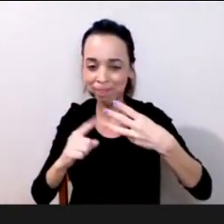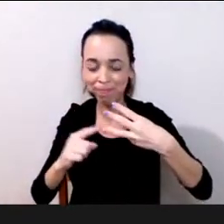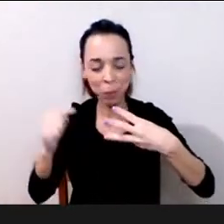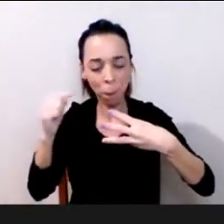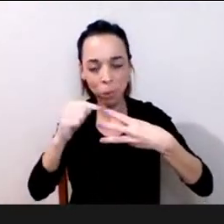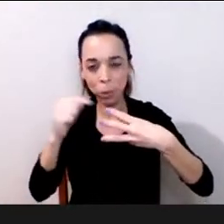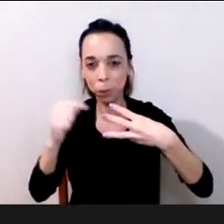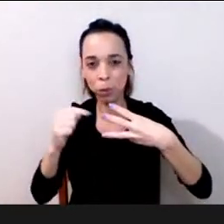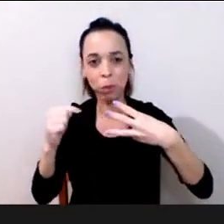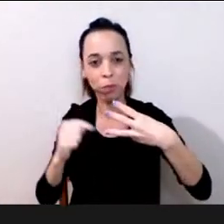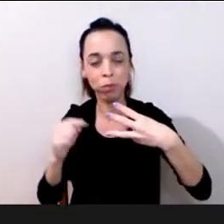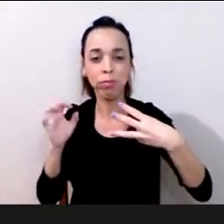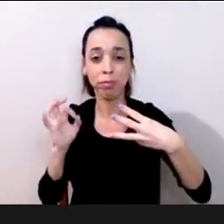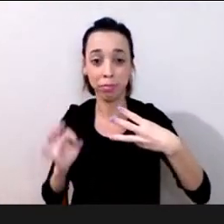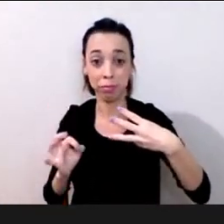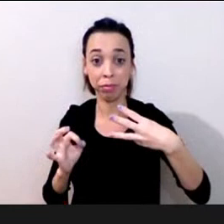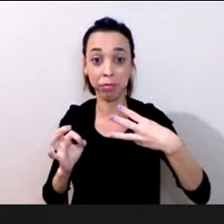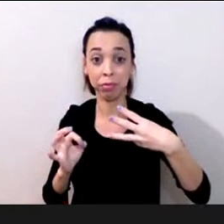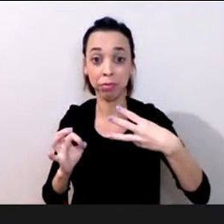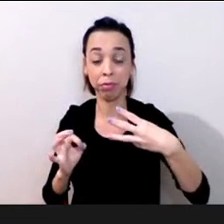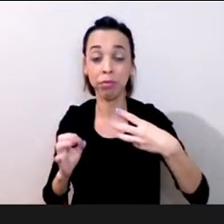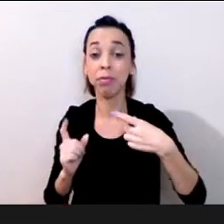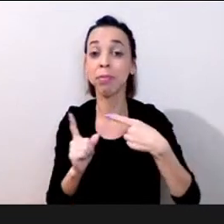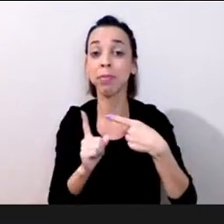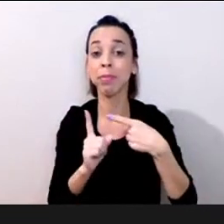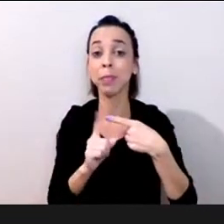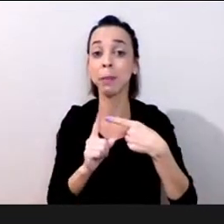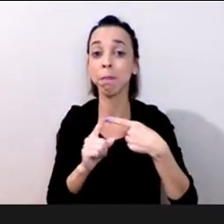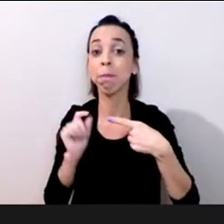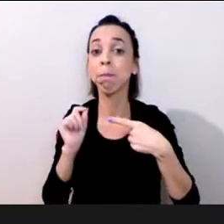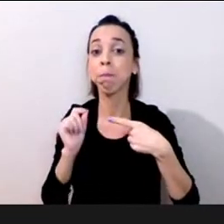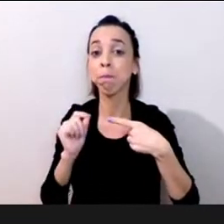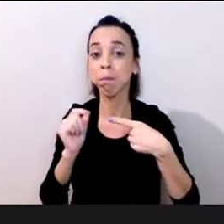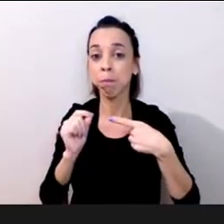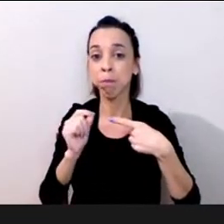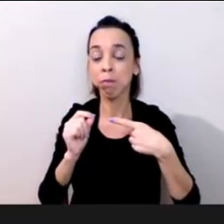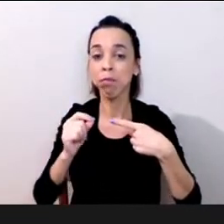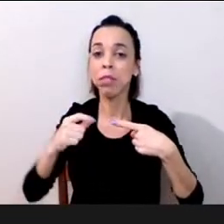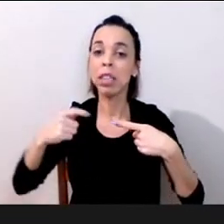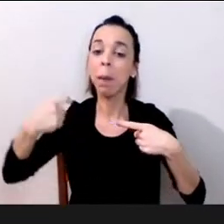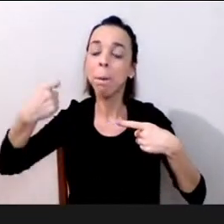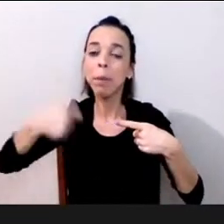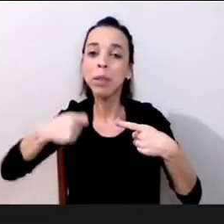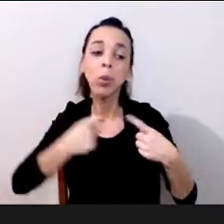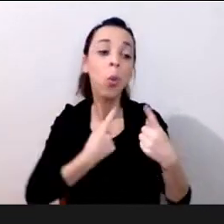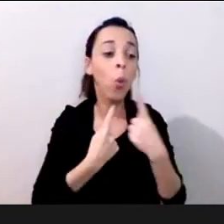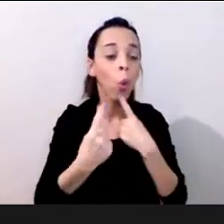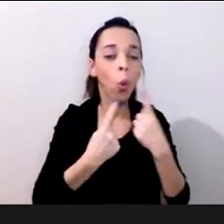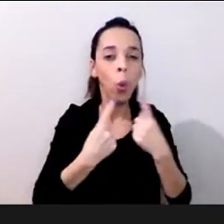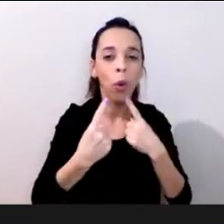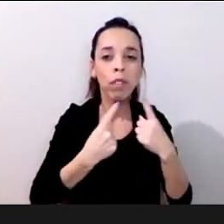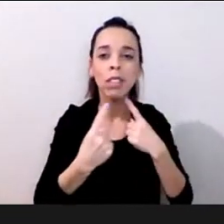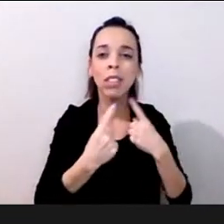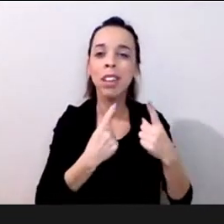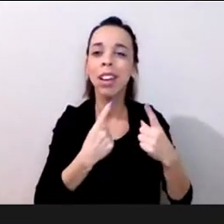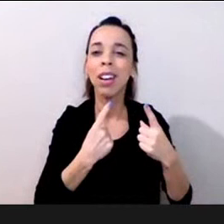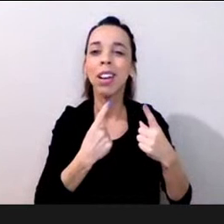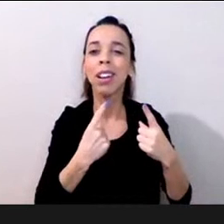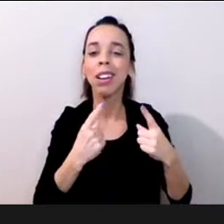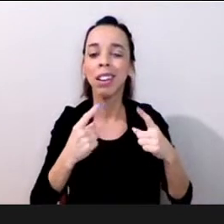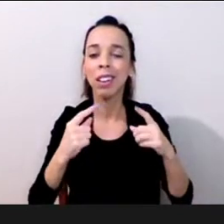que é nesse caso né a transparência quando você fala que a gente precisa conversar sobre isso né precisa ter um diálogo sobre isso a